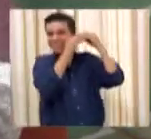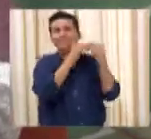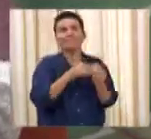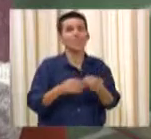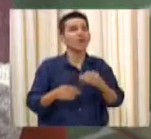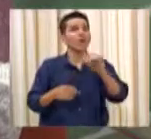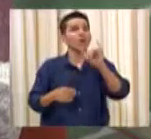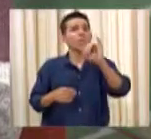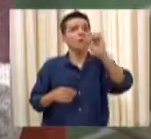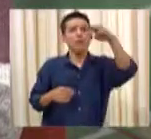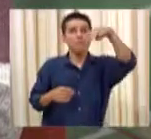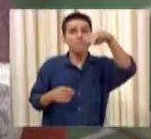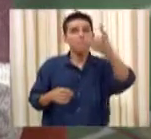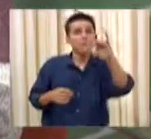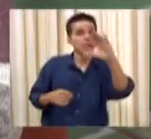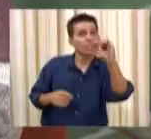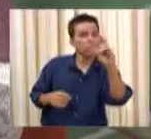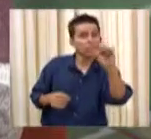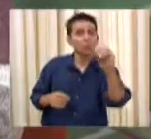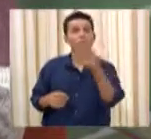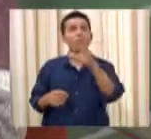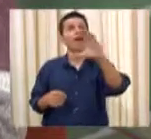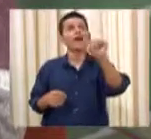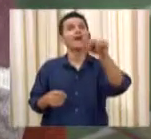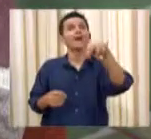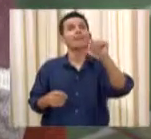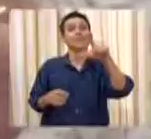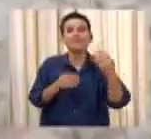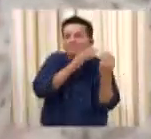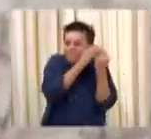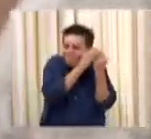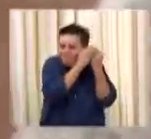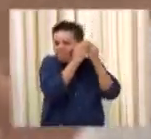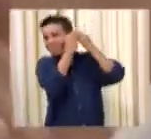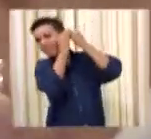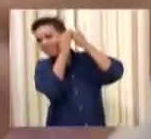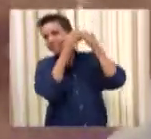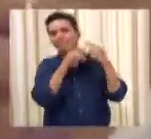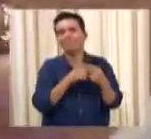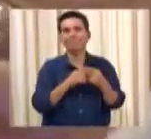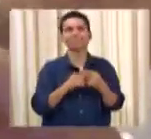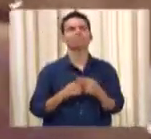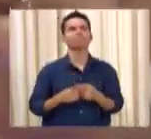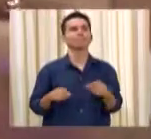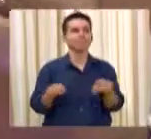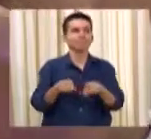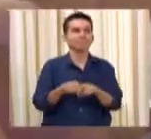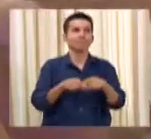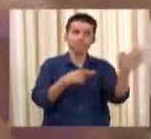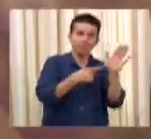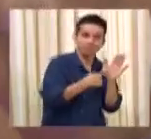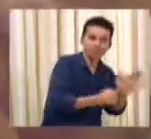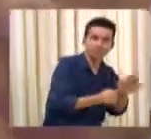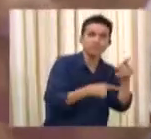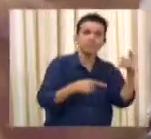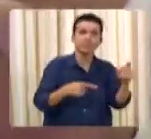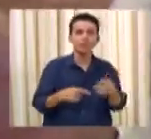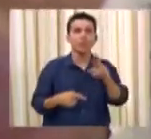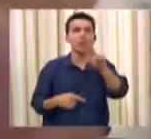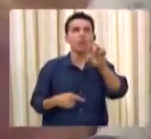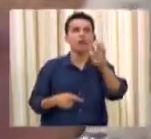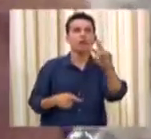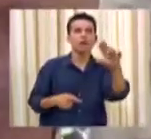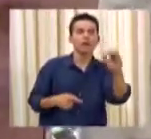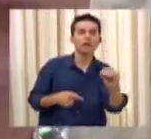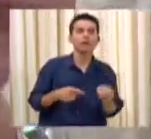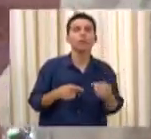Mais dentro. Esse aqui é o retroauricular. aqui, vou mostrar para o pessoal de casa entender. Esse aqui, essa parte, fica atrás da